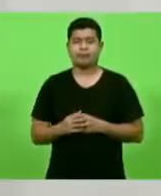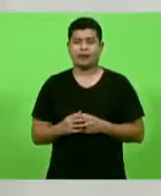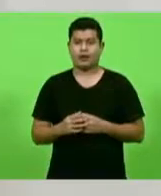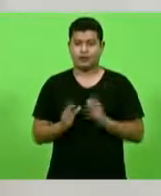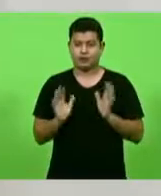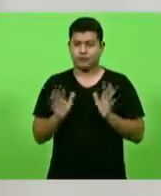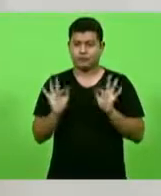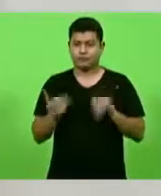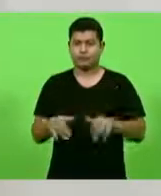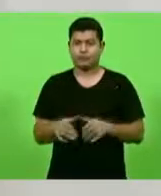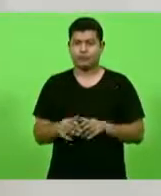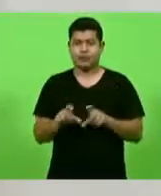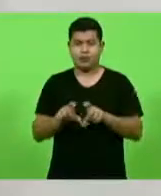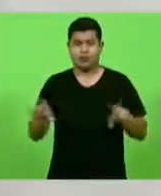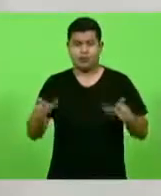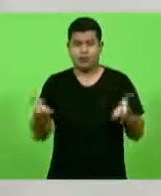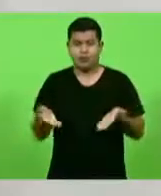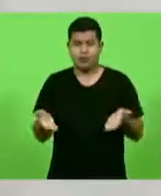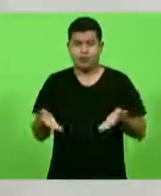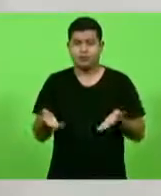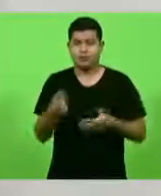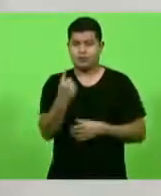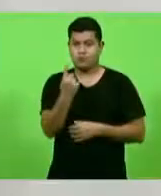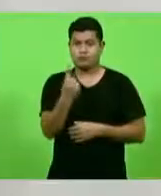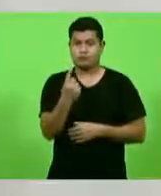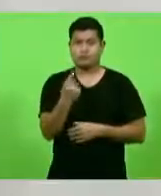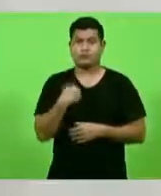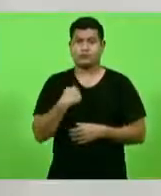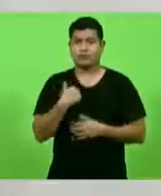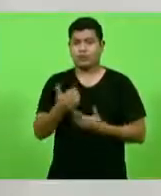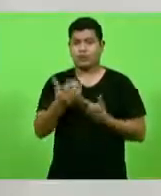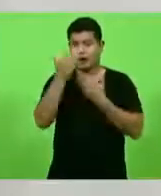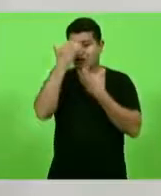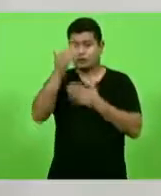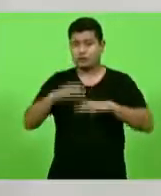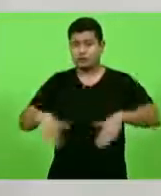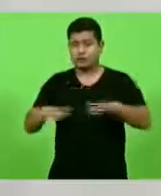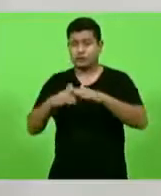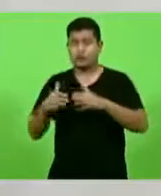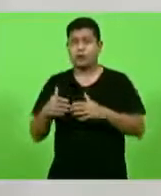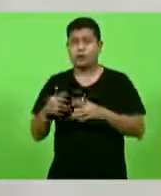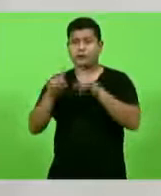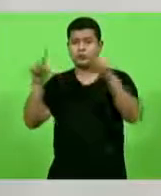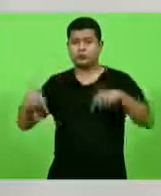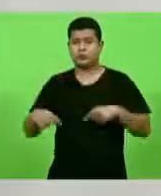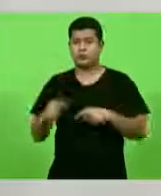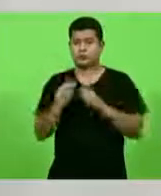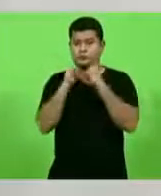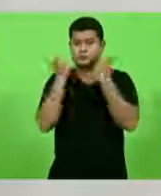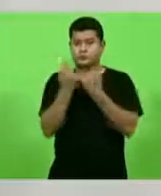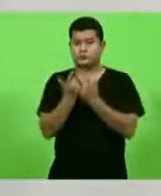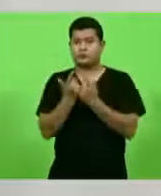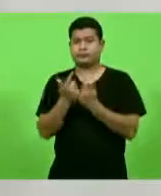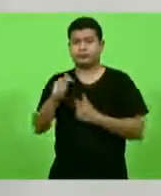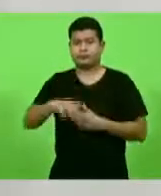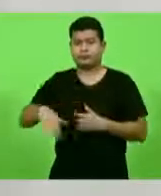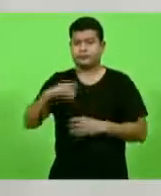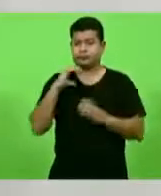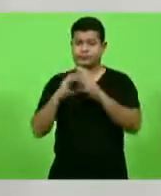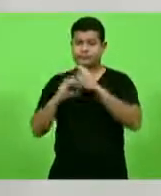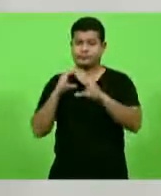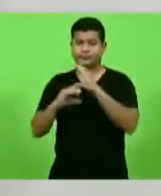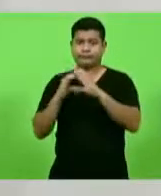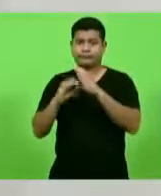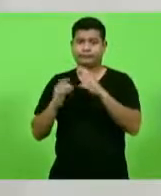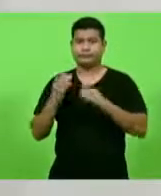último parágrafo, agradeço a todos os colaboradores da Assembleia Legislativa de Santa Catarina, a área da comunicação e da